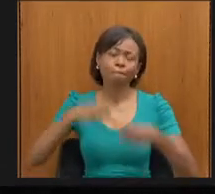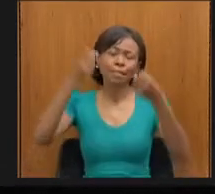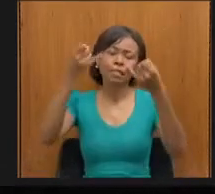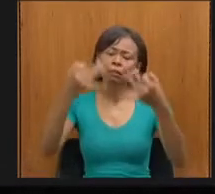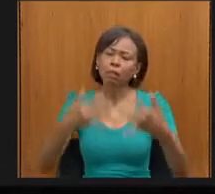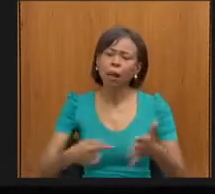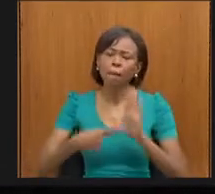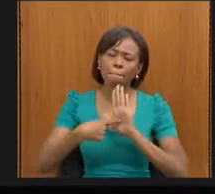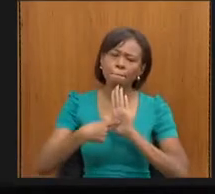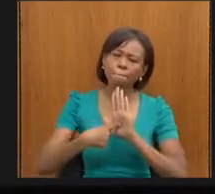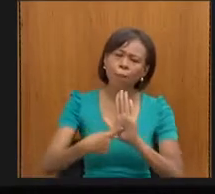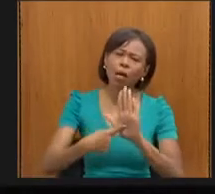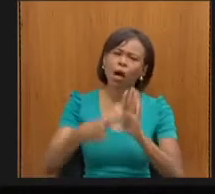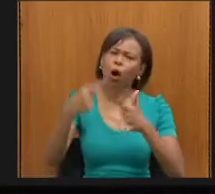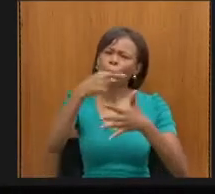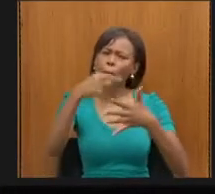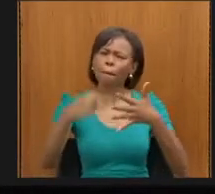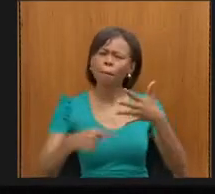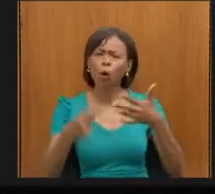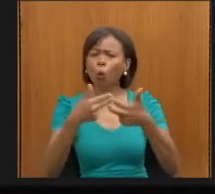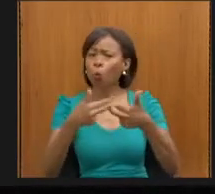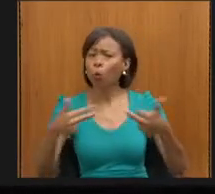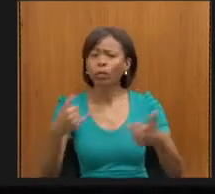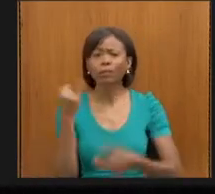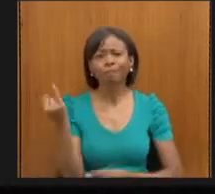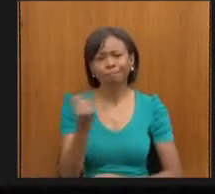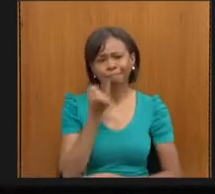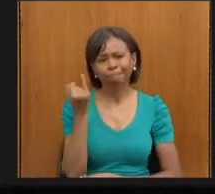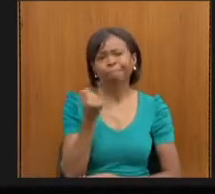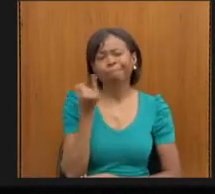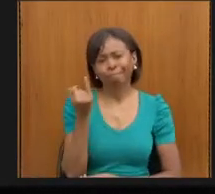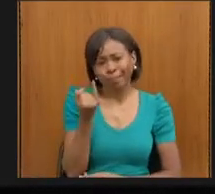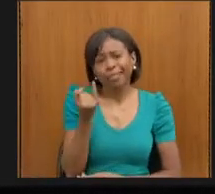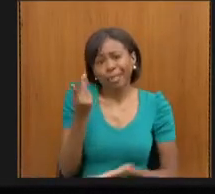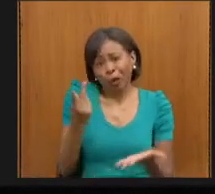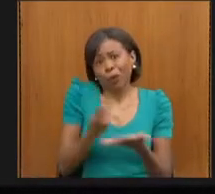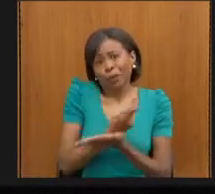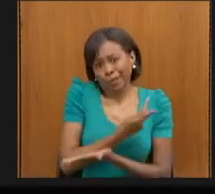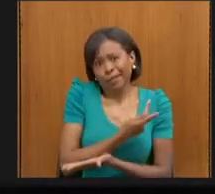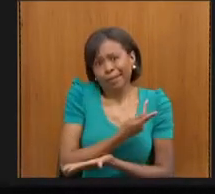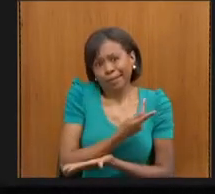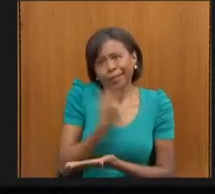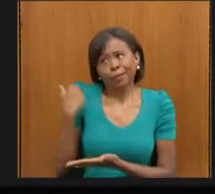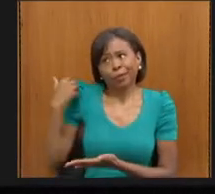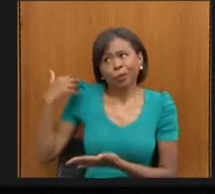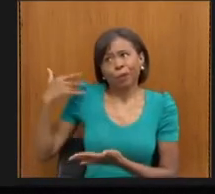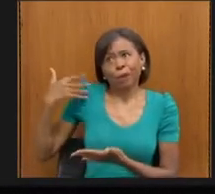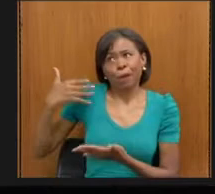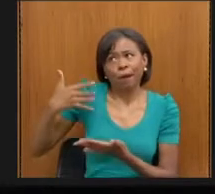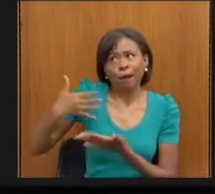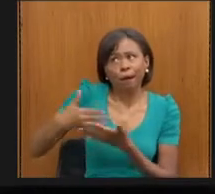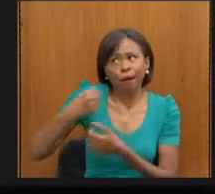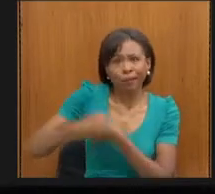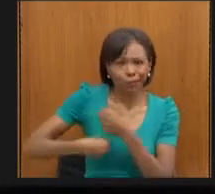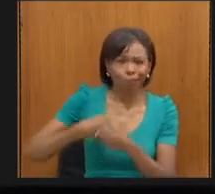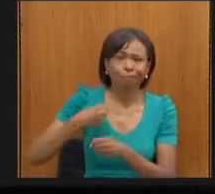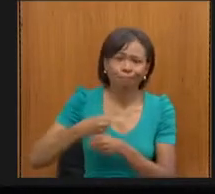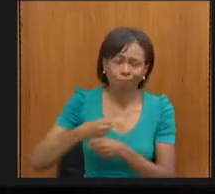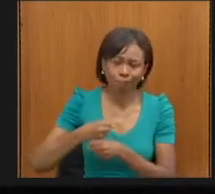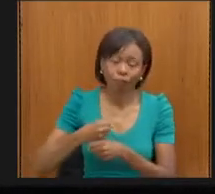coisas importantes que acontecem ao longo do ano. Então,